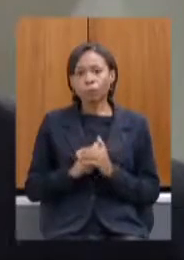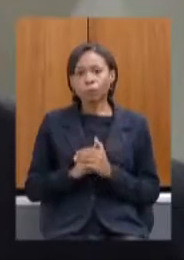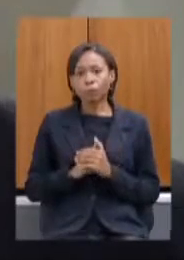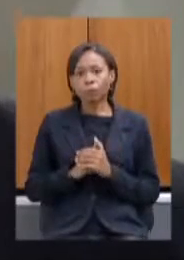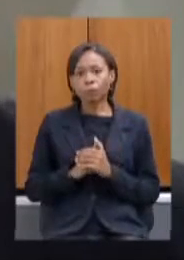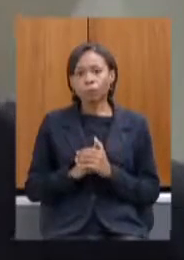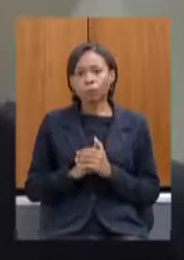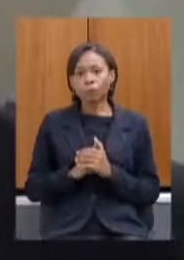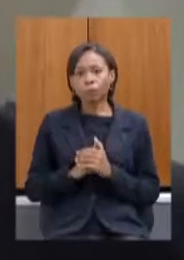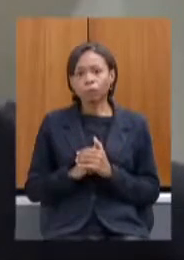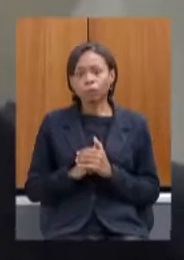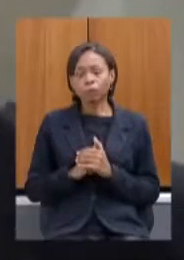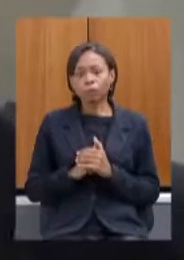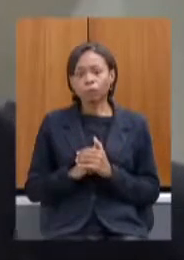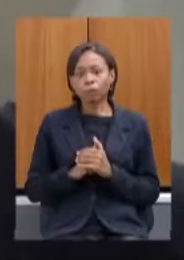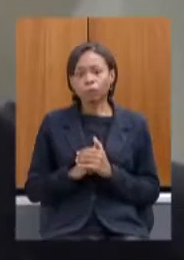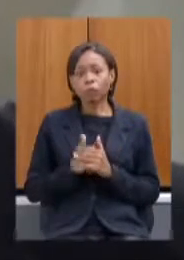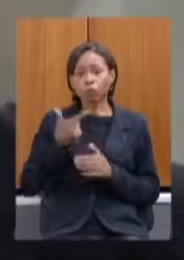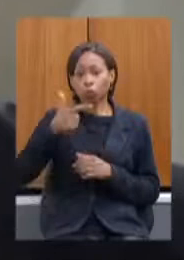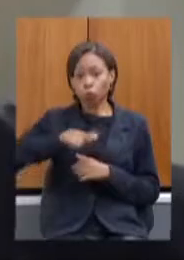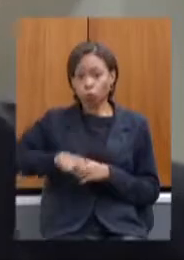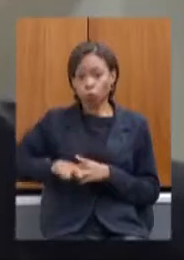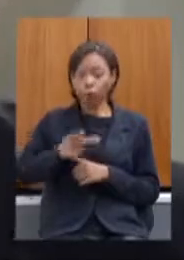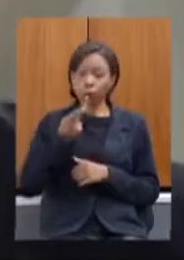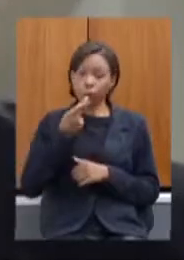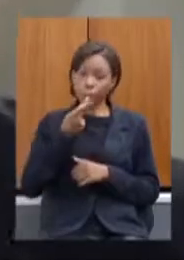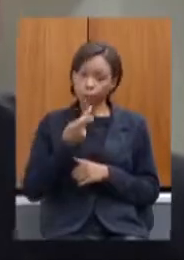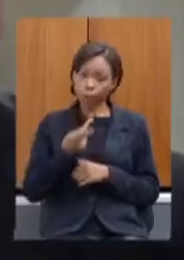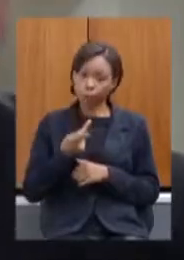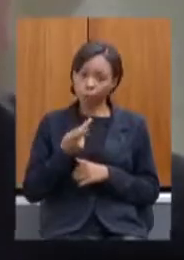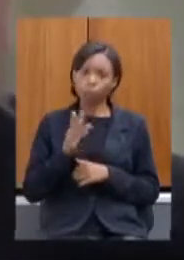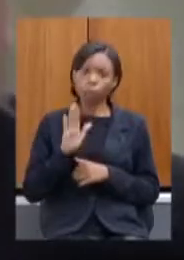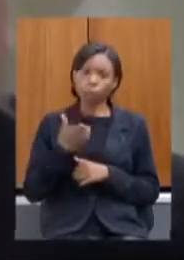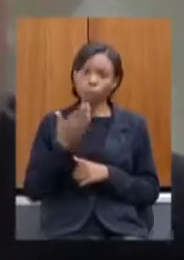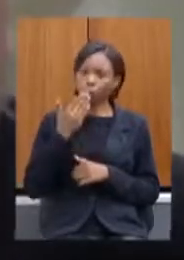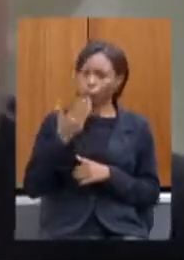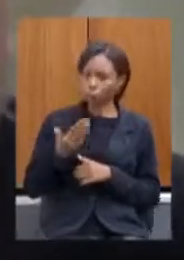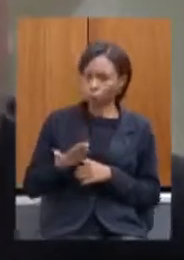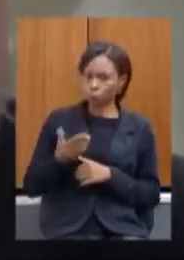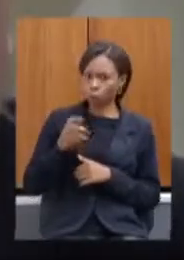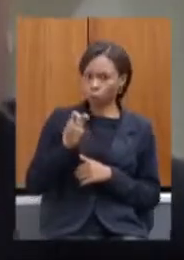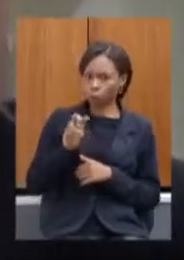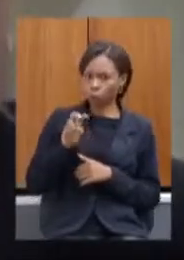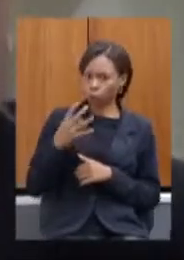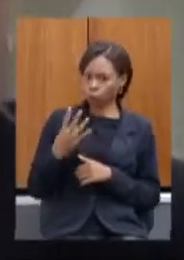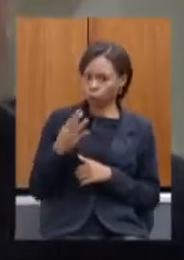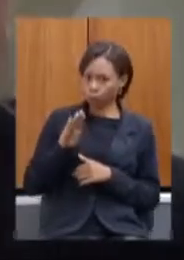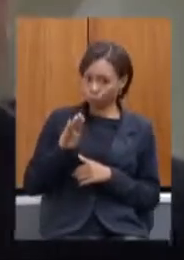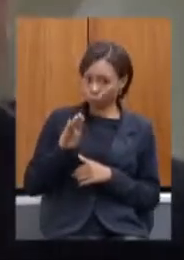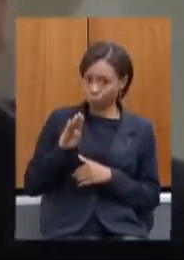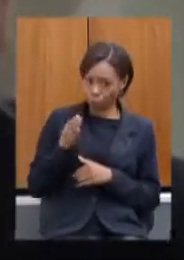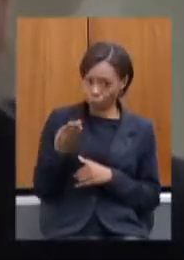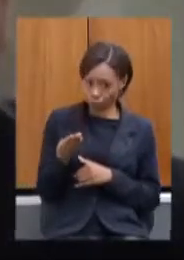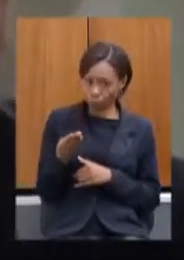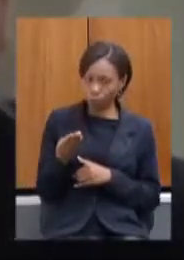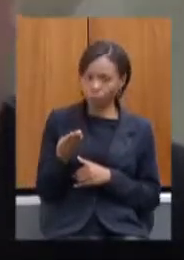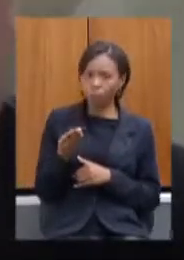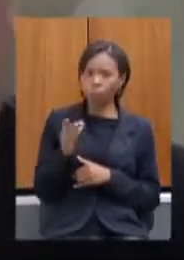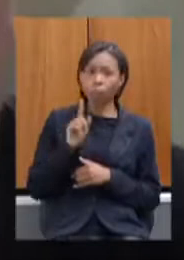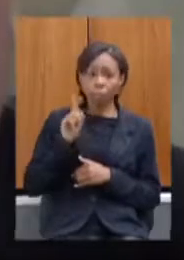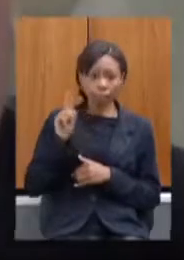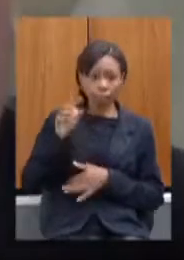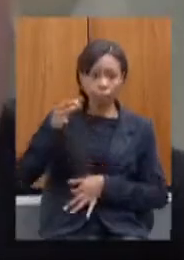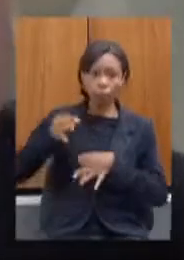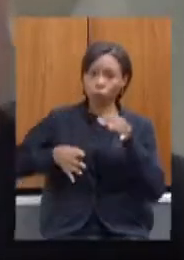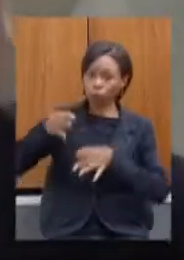volto a dizer quer dizer foi pedido 54 bilhões isso aí está no Tribunal de